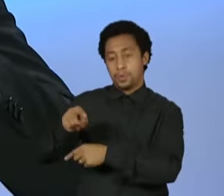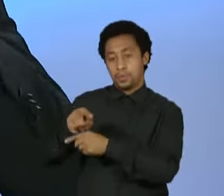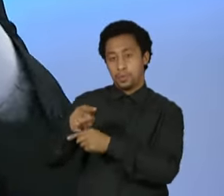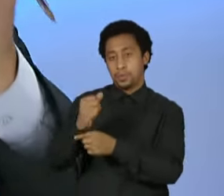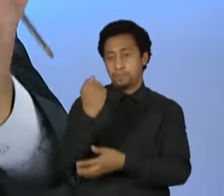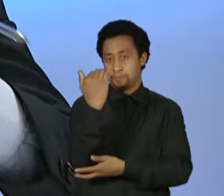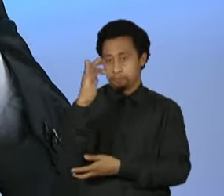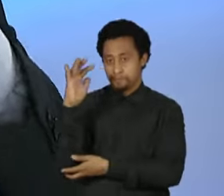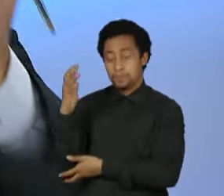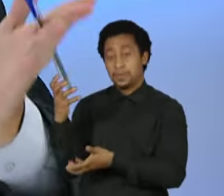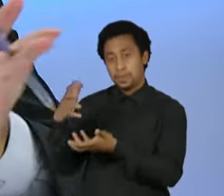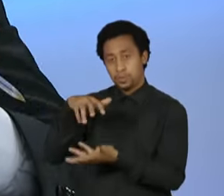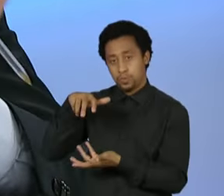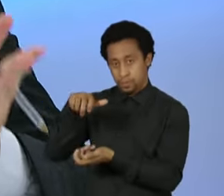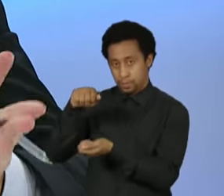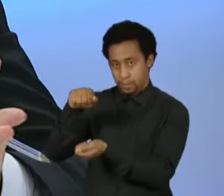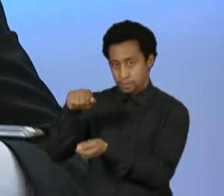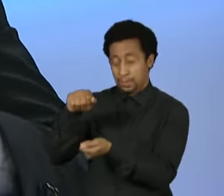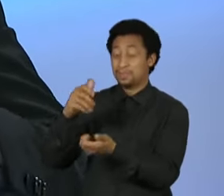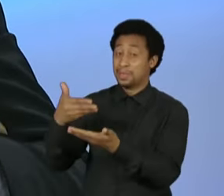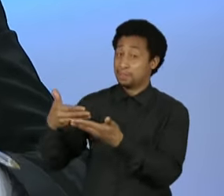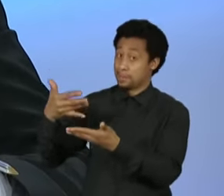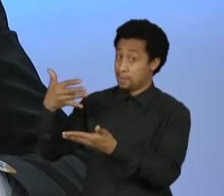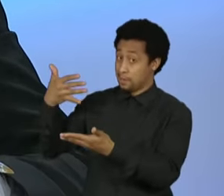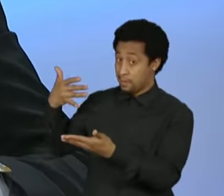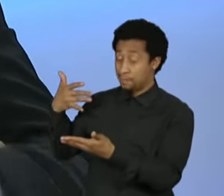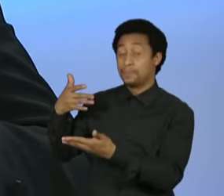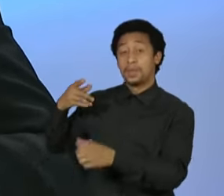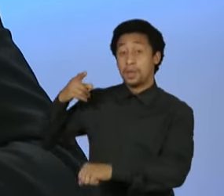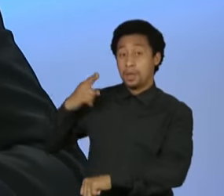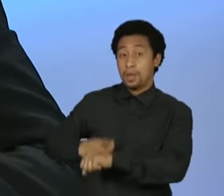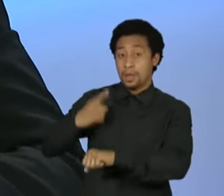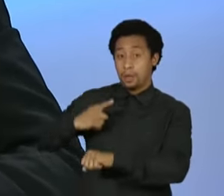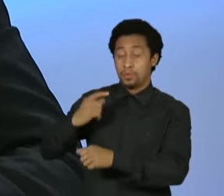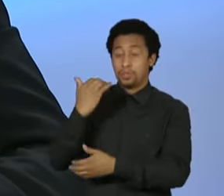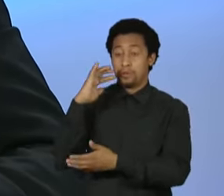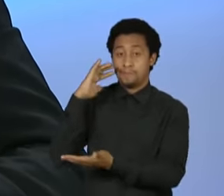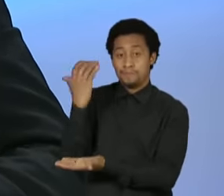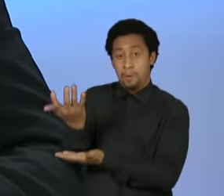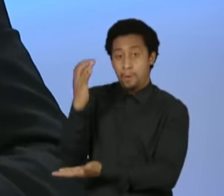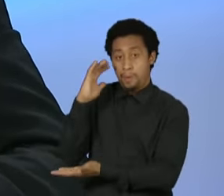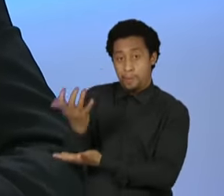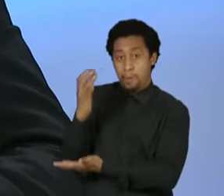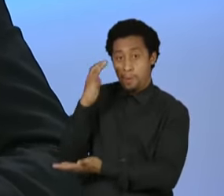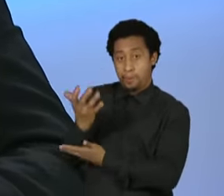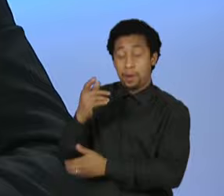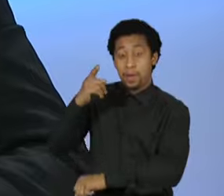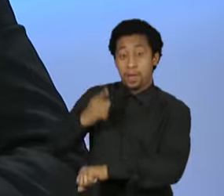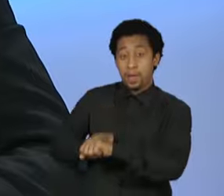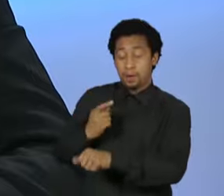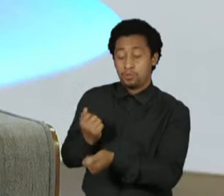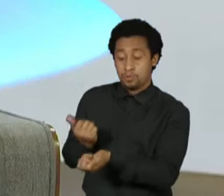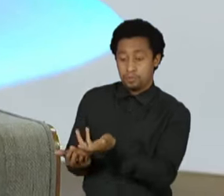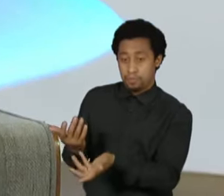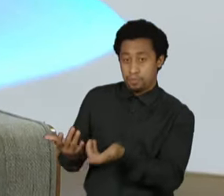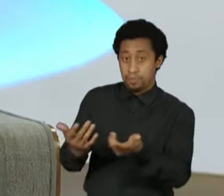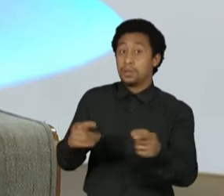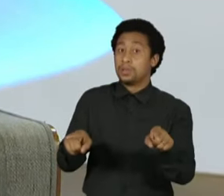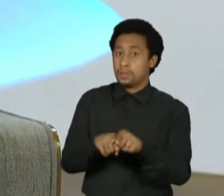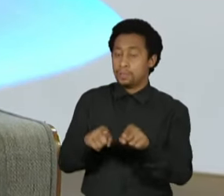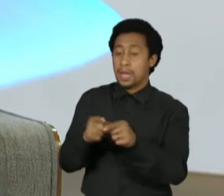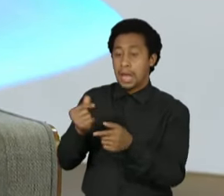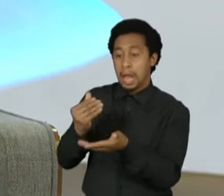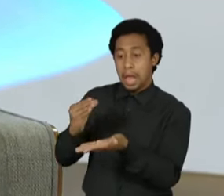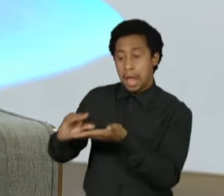que registrou recordes de desmatamento, recordes de queimadas e, além disso, uma ofensiva contra os órgãos de proteção ambiental.